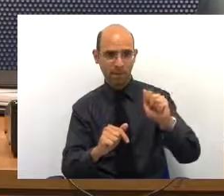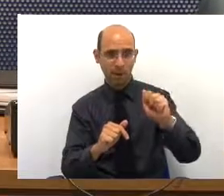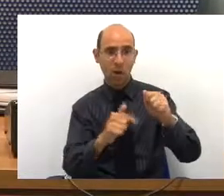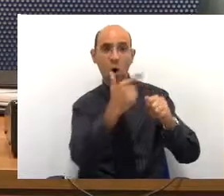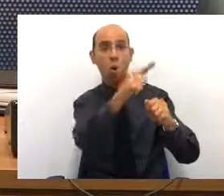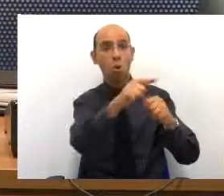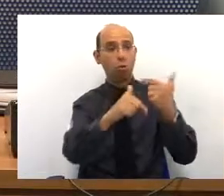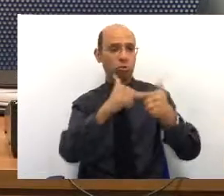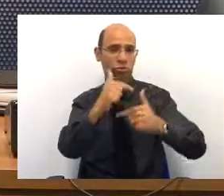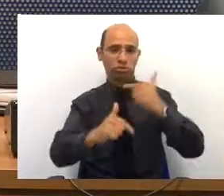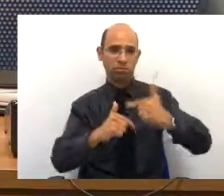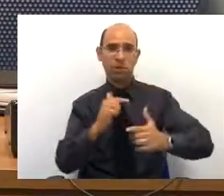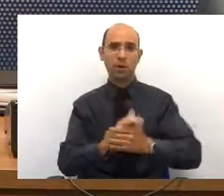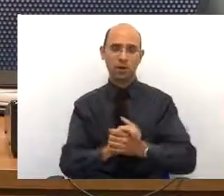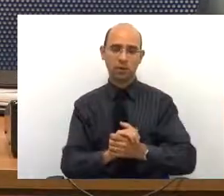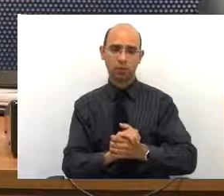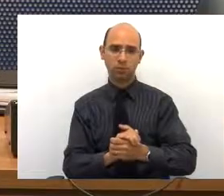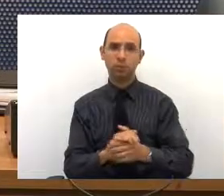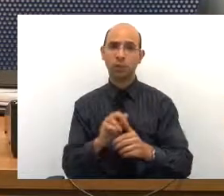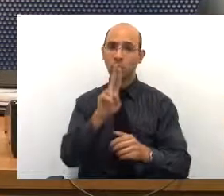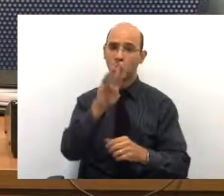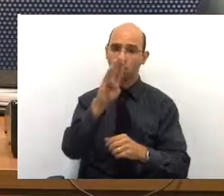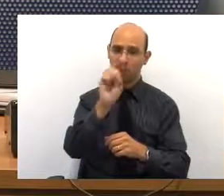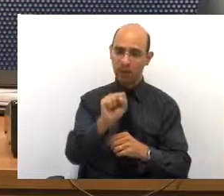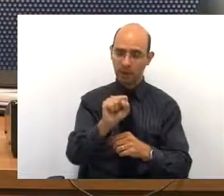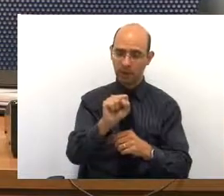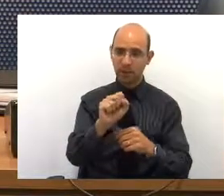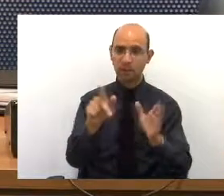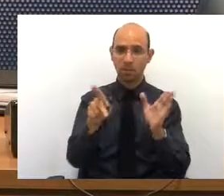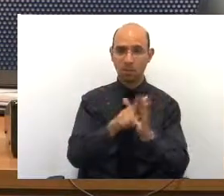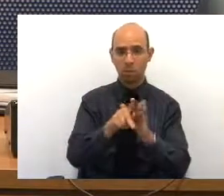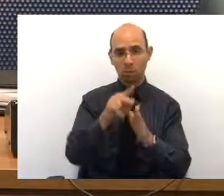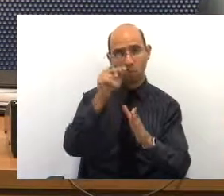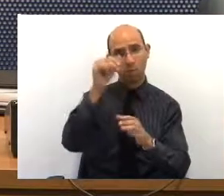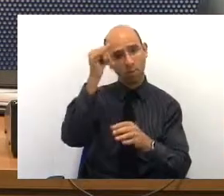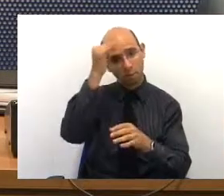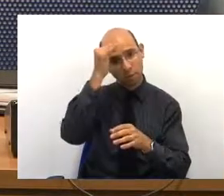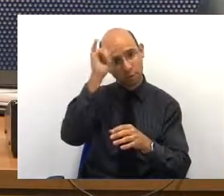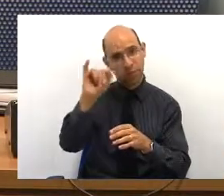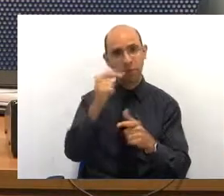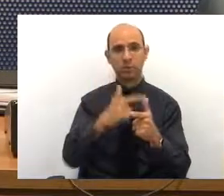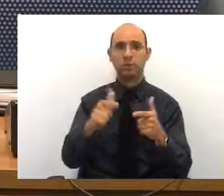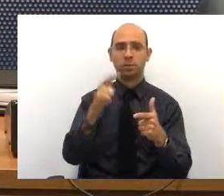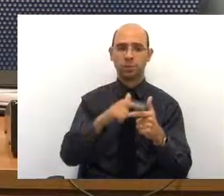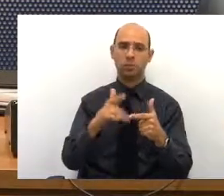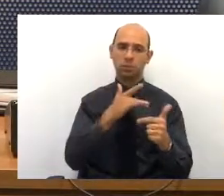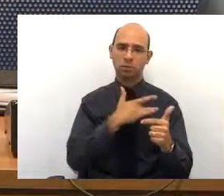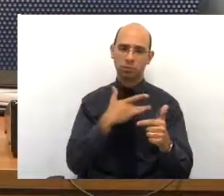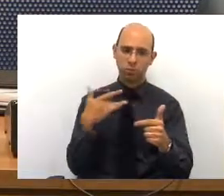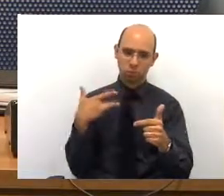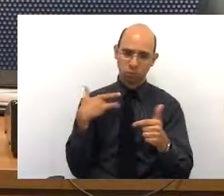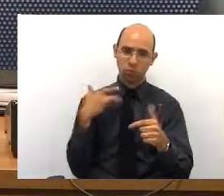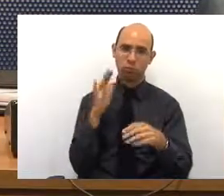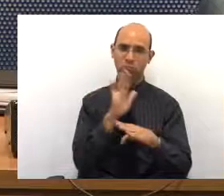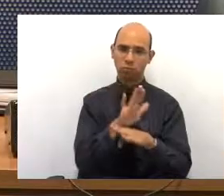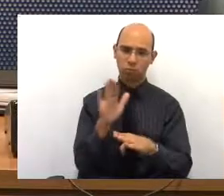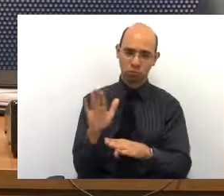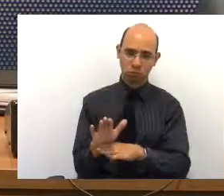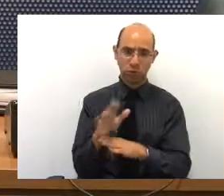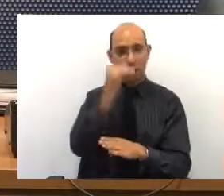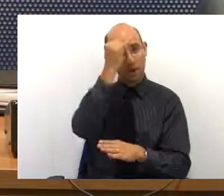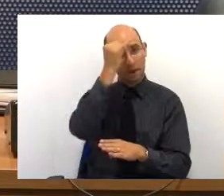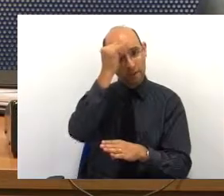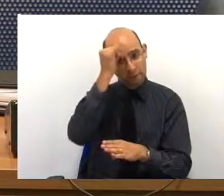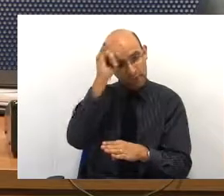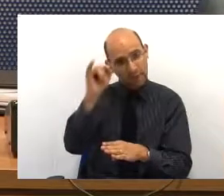a UBS funciona na prevenção, funciona para evitar que